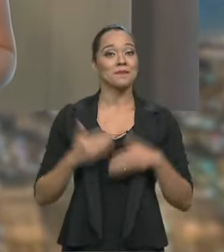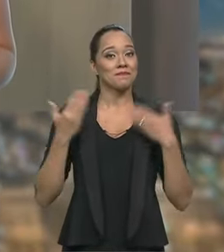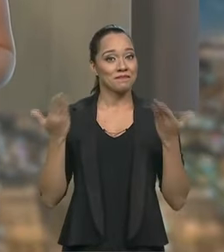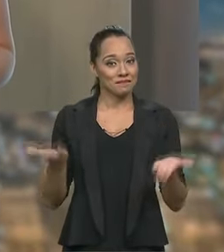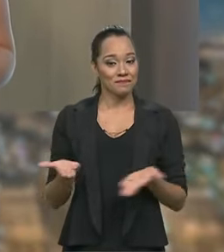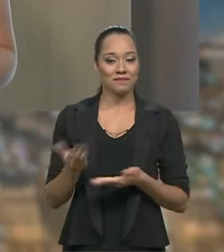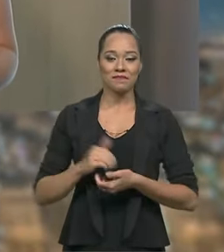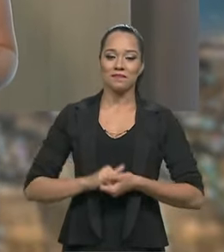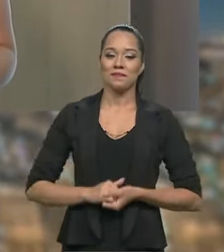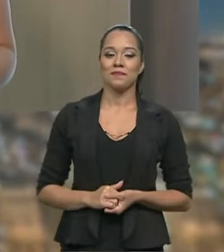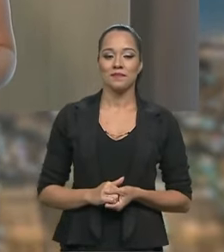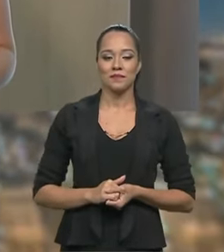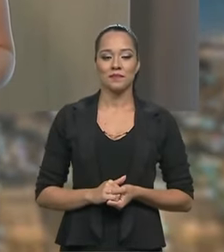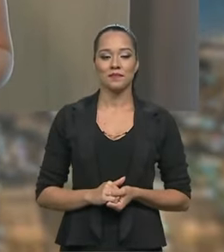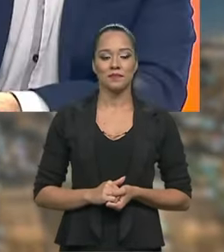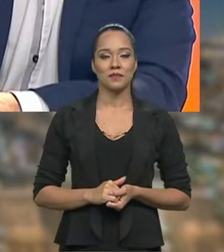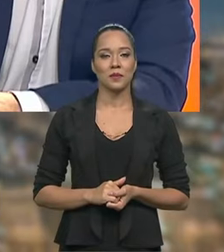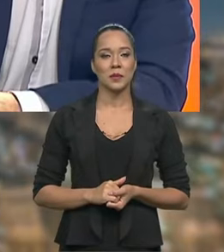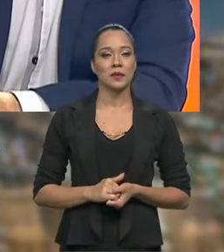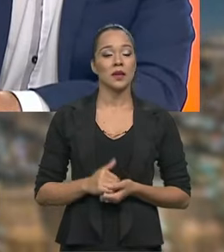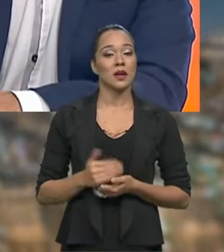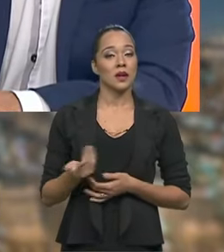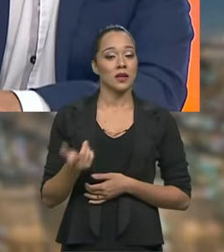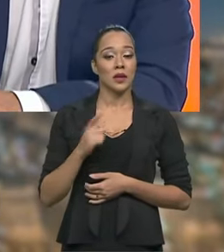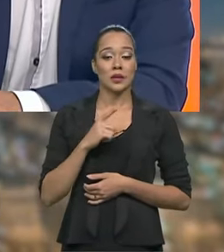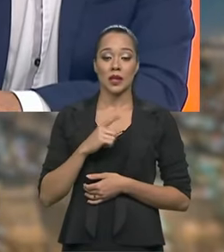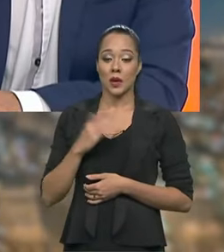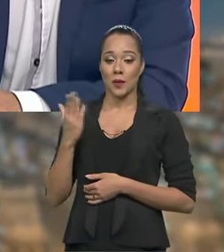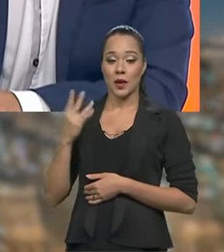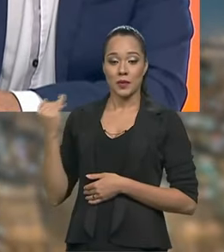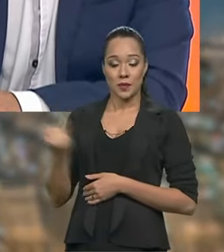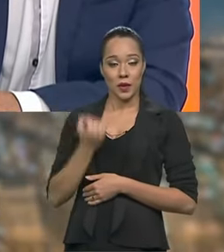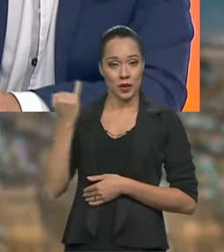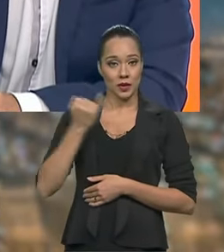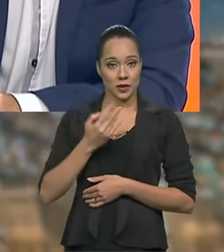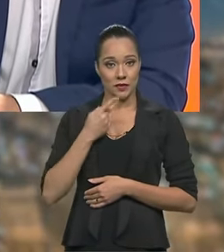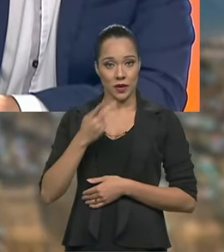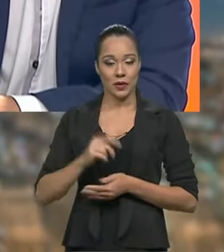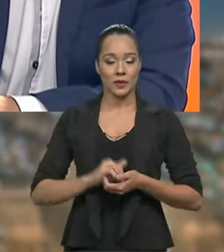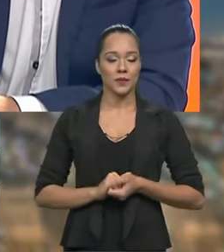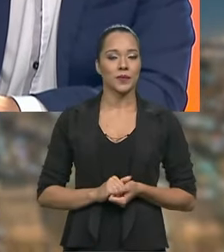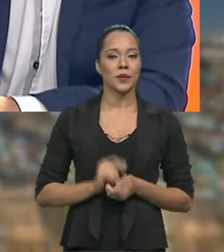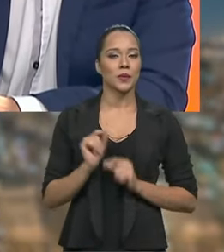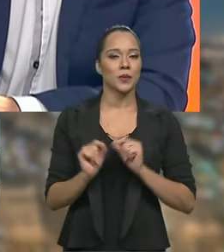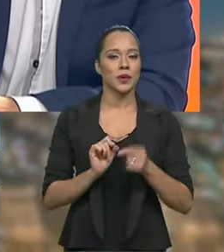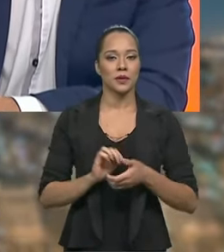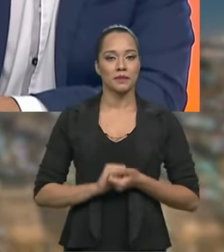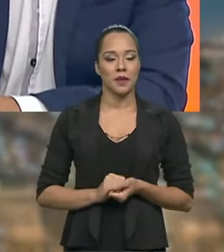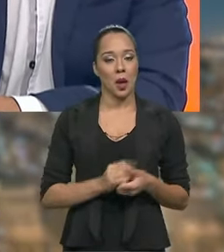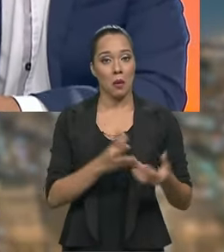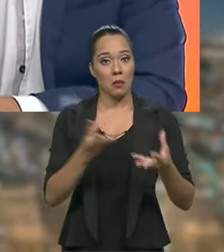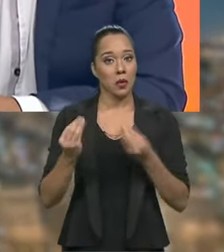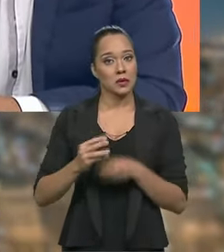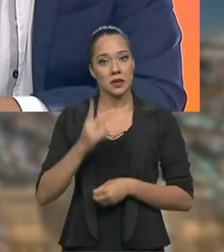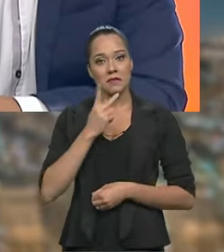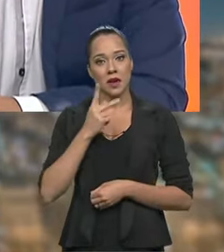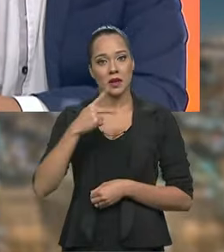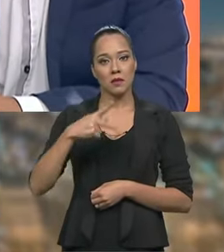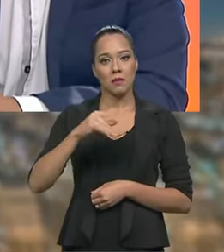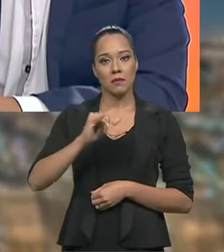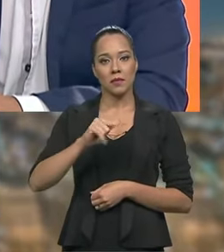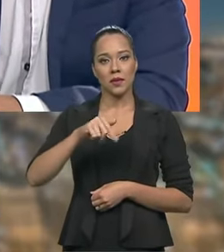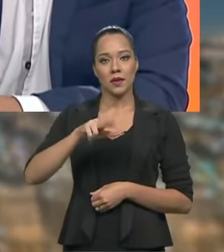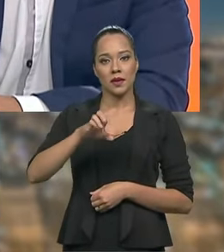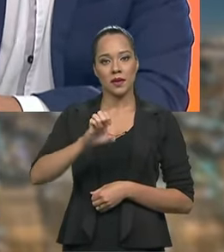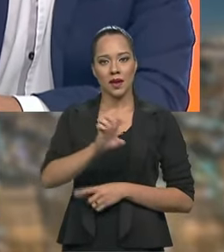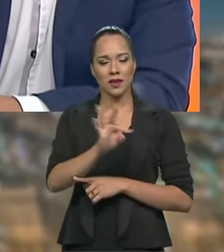a sua vez, por favor. E, Celso, tem uma parte importante nisso que você falou, que é o seguinte, muito do que se fala de Nelson Piquet parece